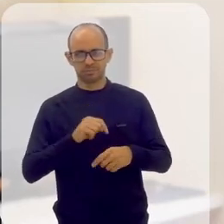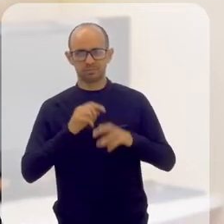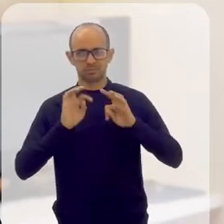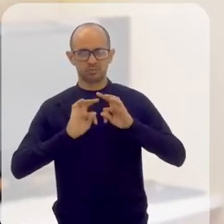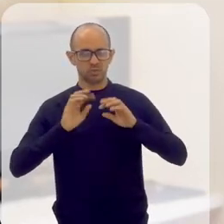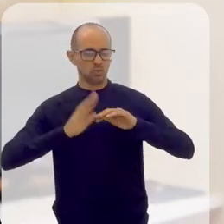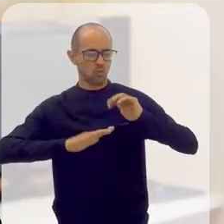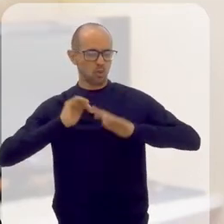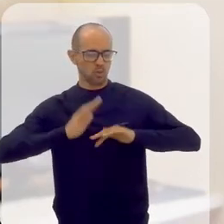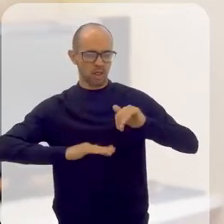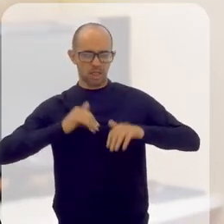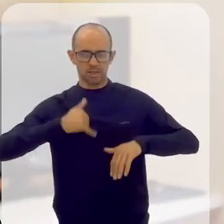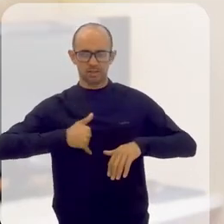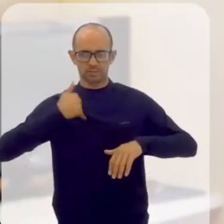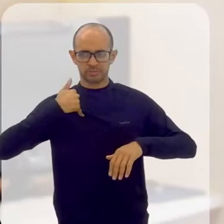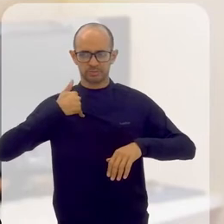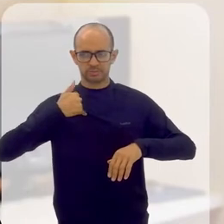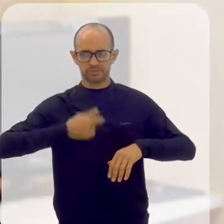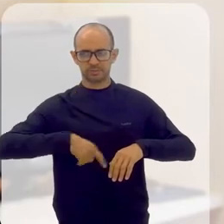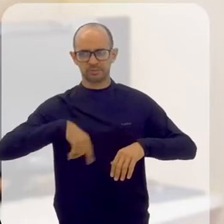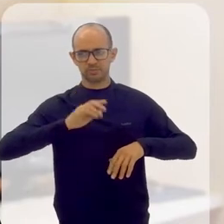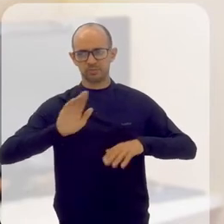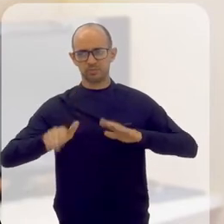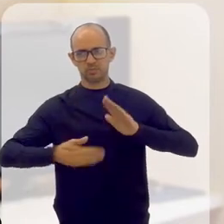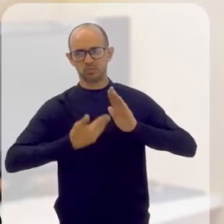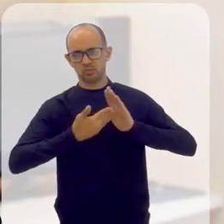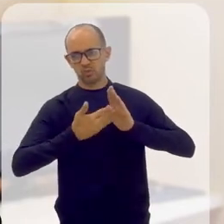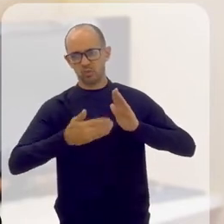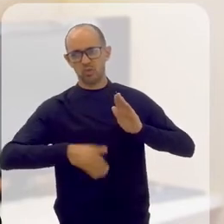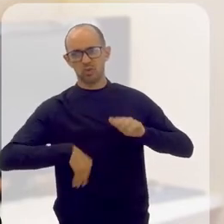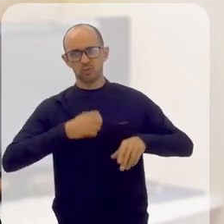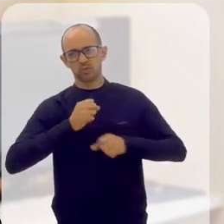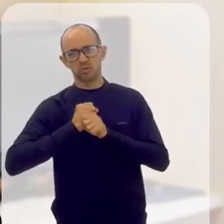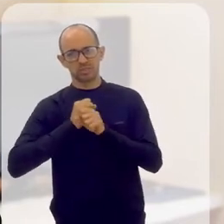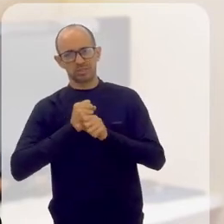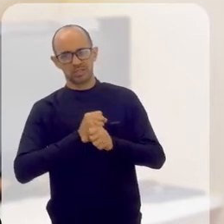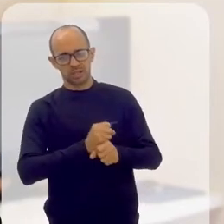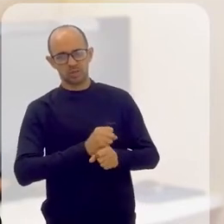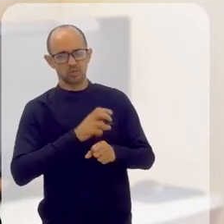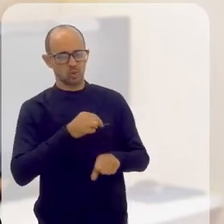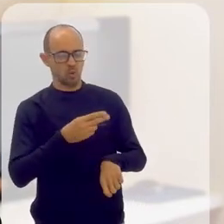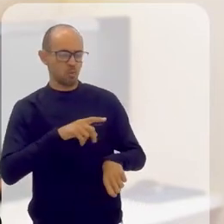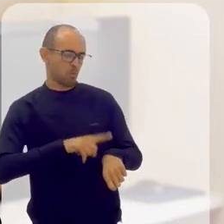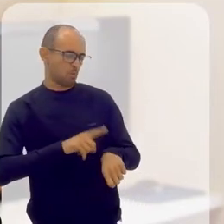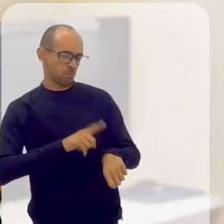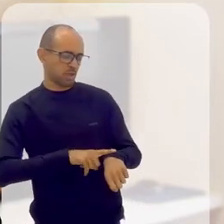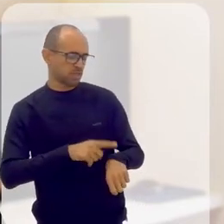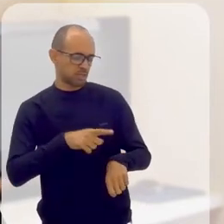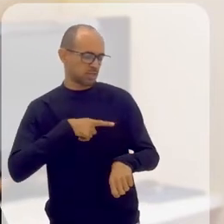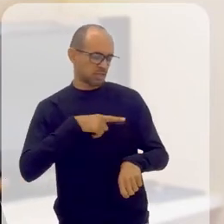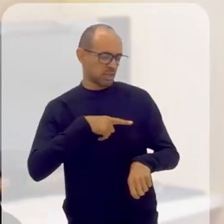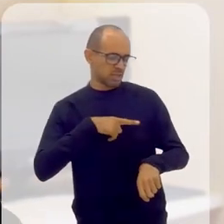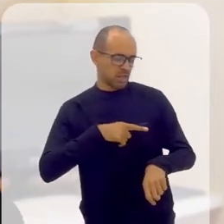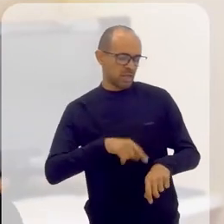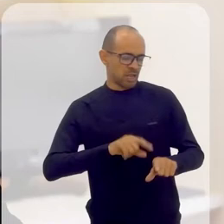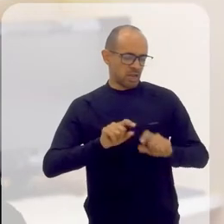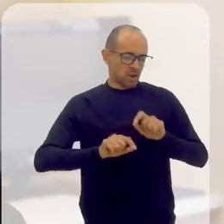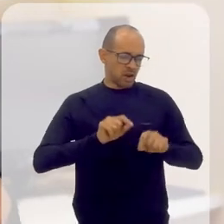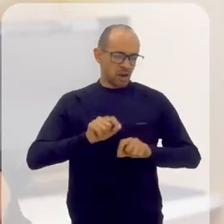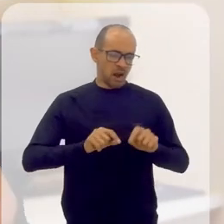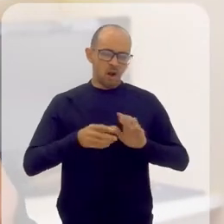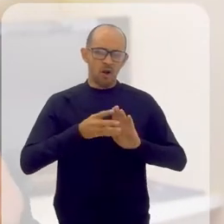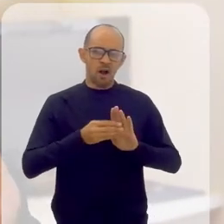todos, em todas as faixas etárias, em todas as idades, todos os anos e momentos. E, de repente, você ter ali aquele